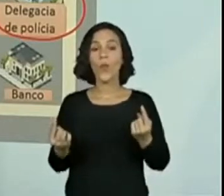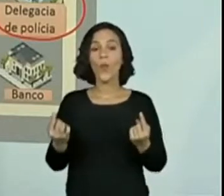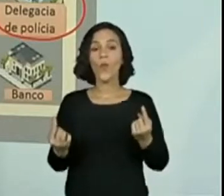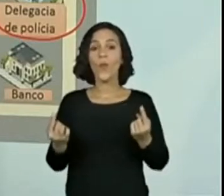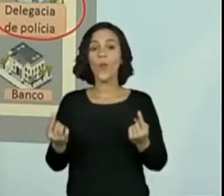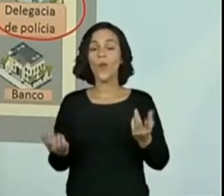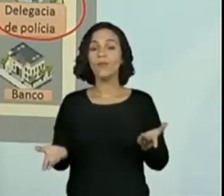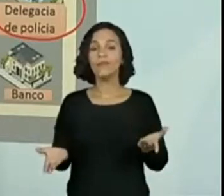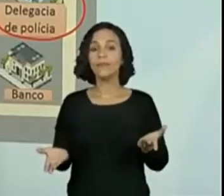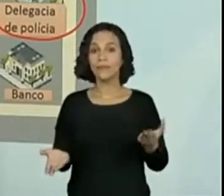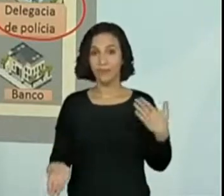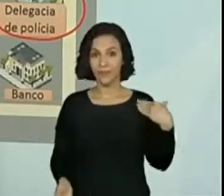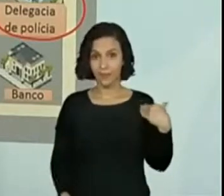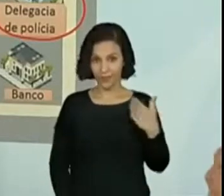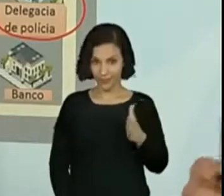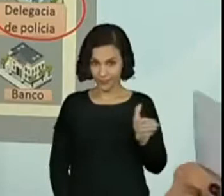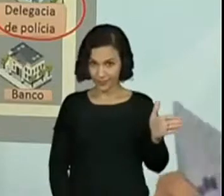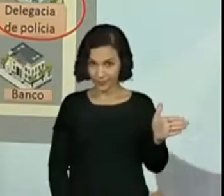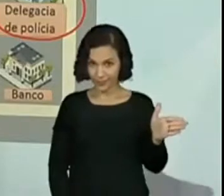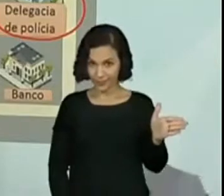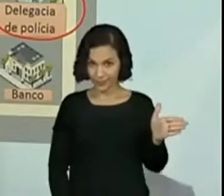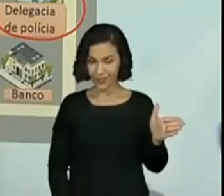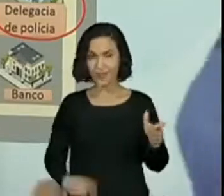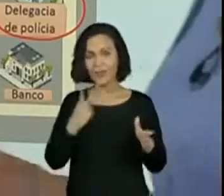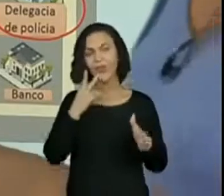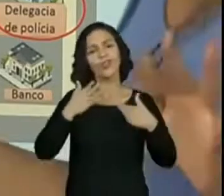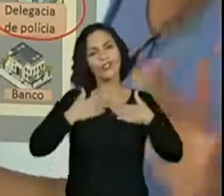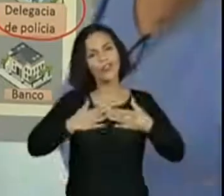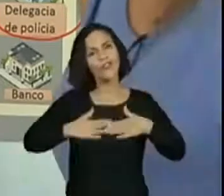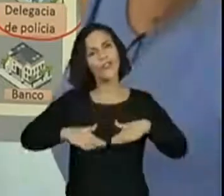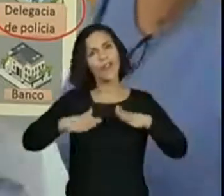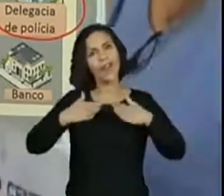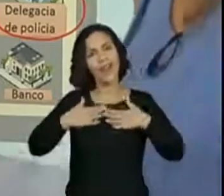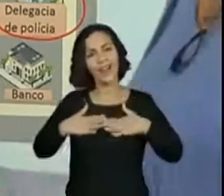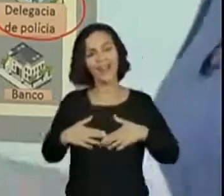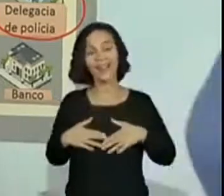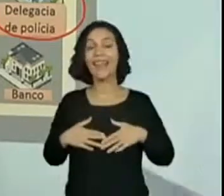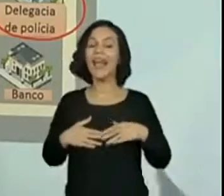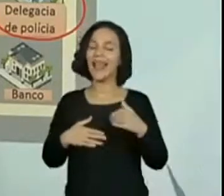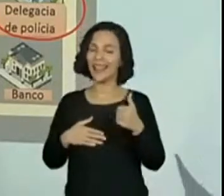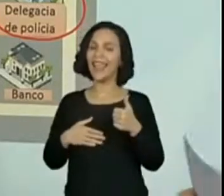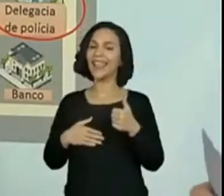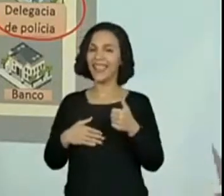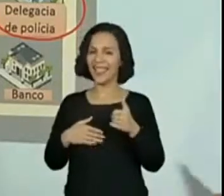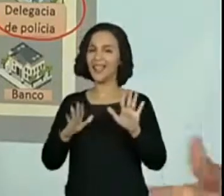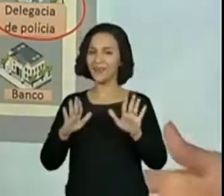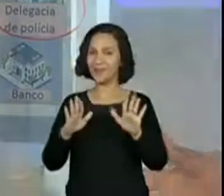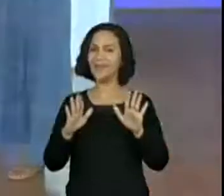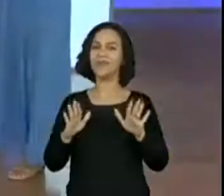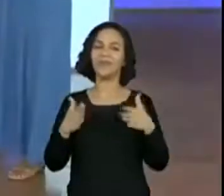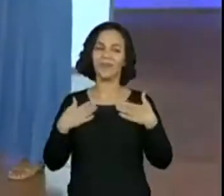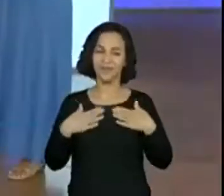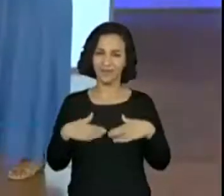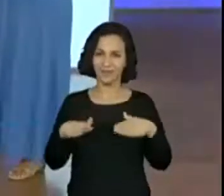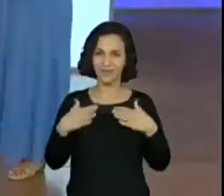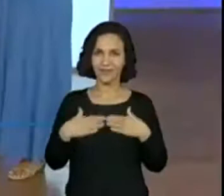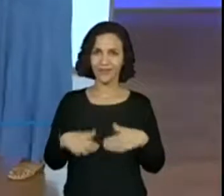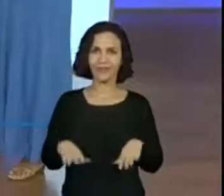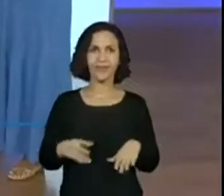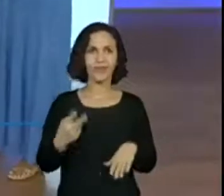esquerda. Mais devagar. Elas pediram. Mais devagar. Eu vou indo devagar. Colocaram dois.